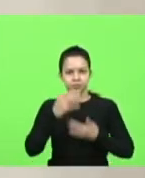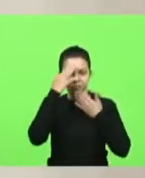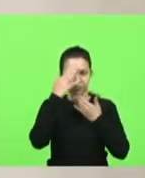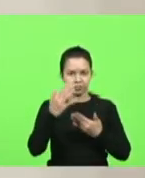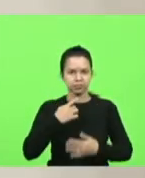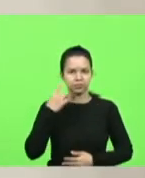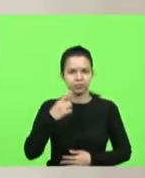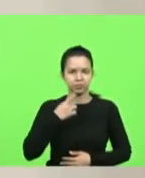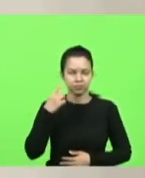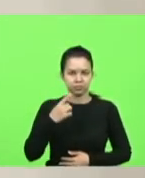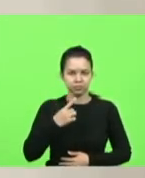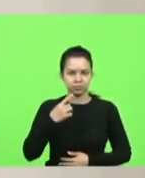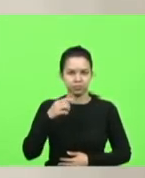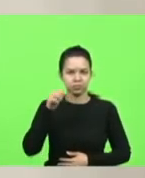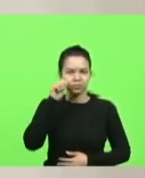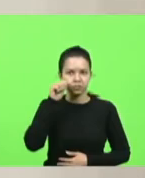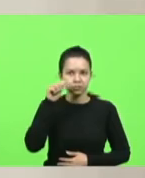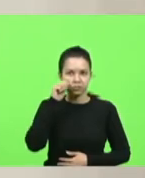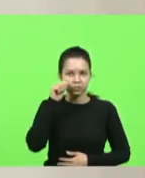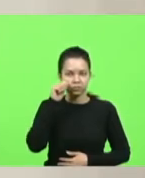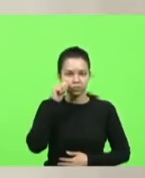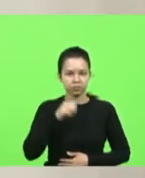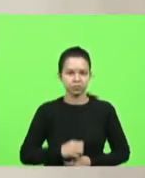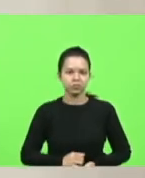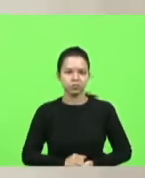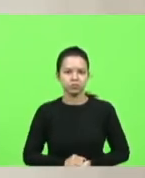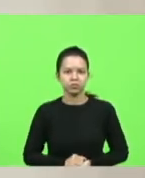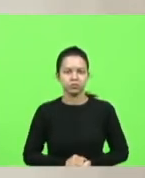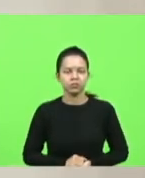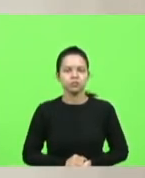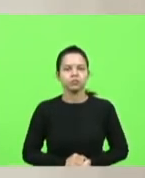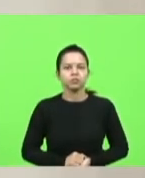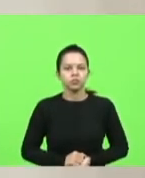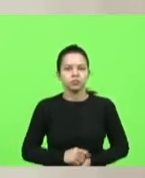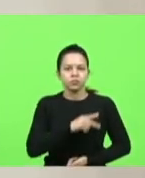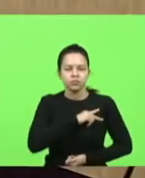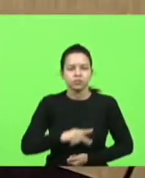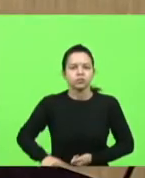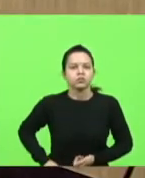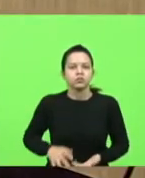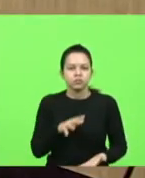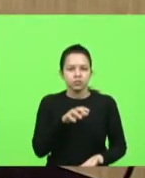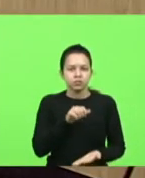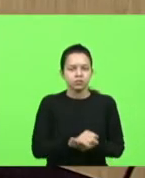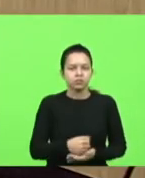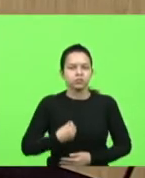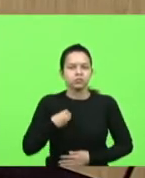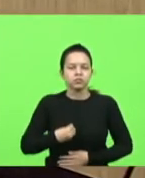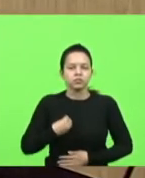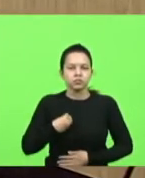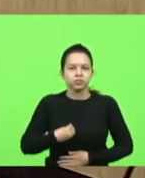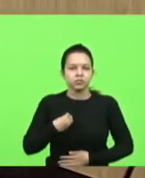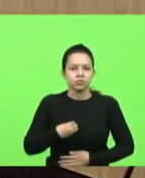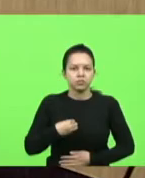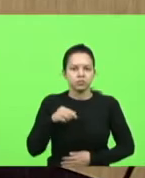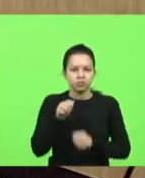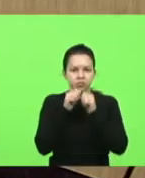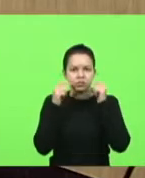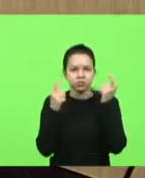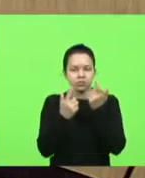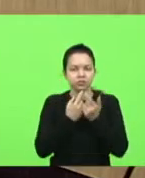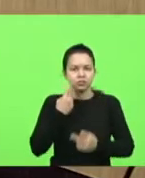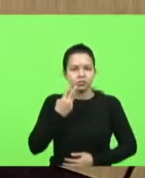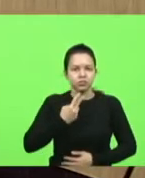passaremos agora pela ordem senhor presidente de forma bem rápida gostaria de registrar a presença na casa do